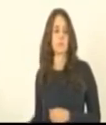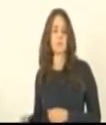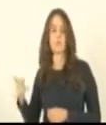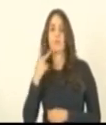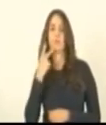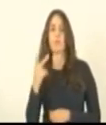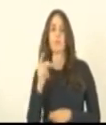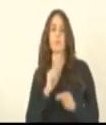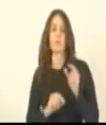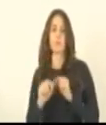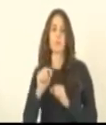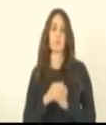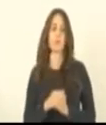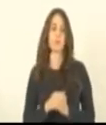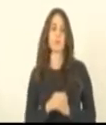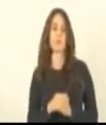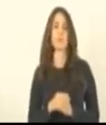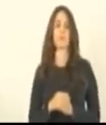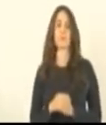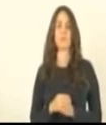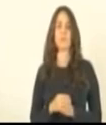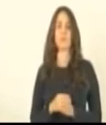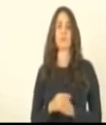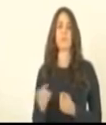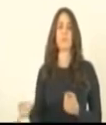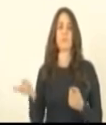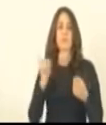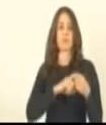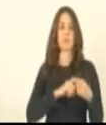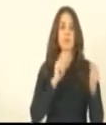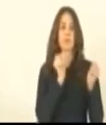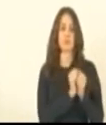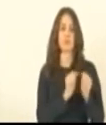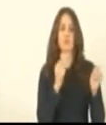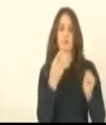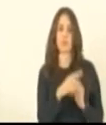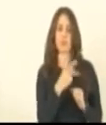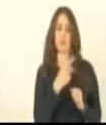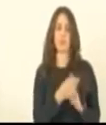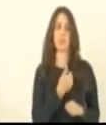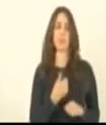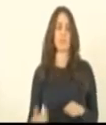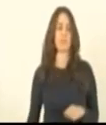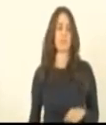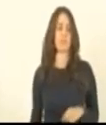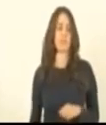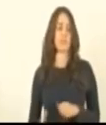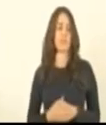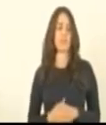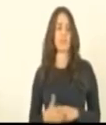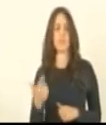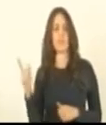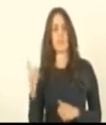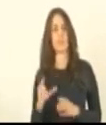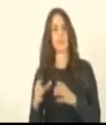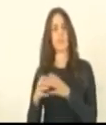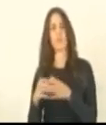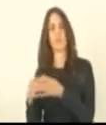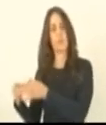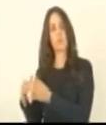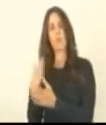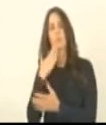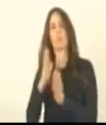que os dependentes vão estar junto com ele, muito bom, com o governo, mas a oposição pede